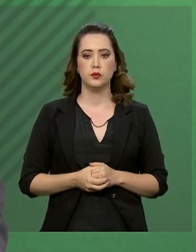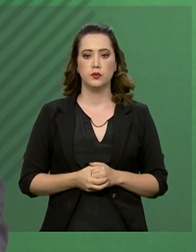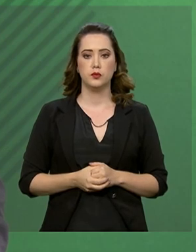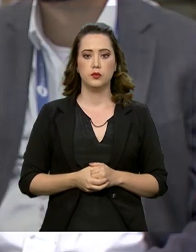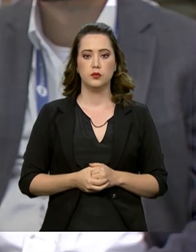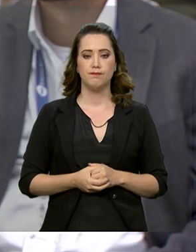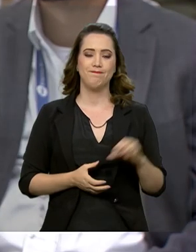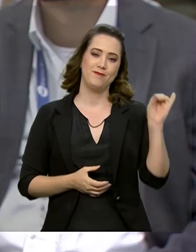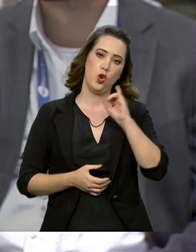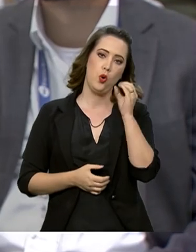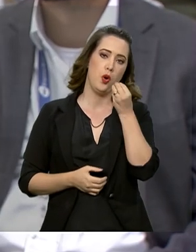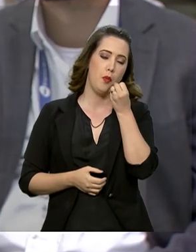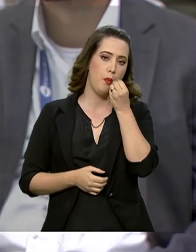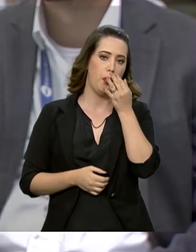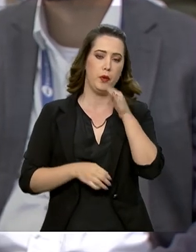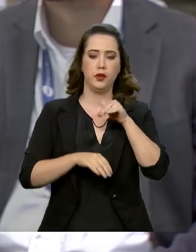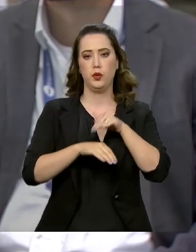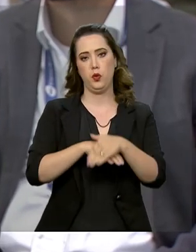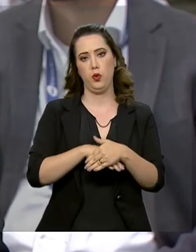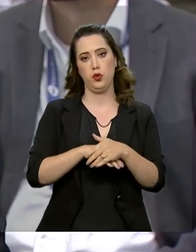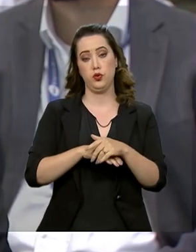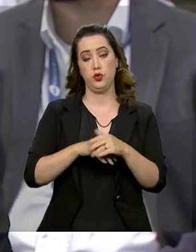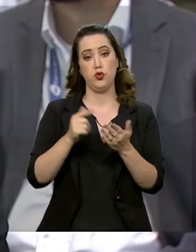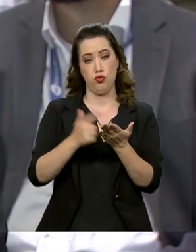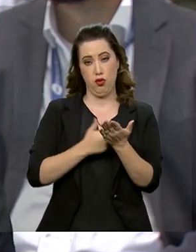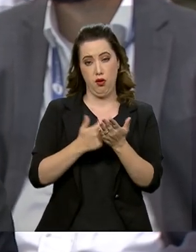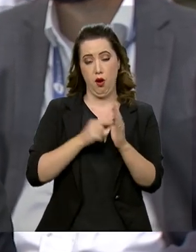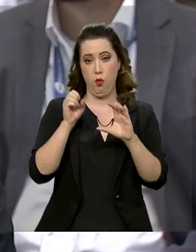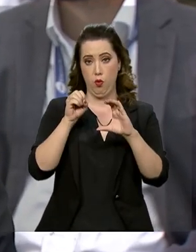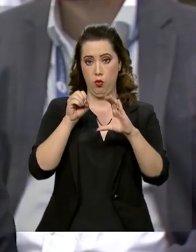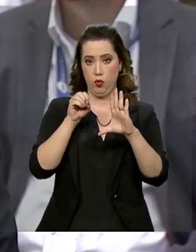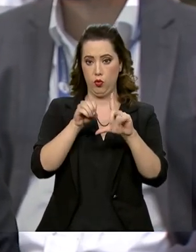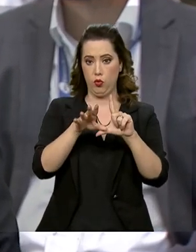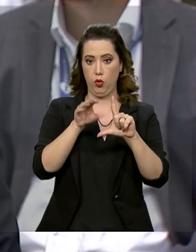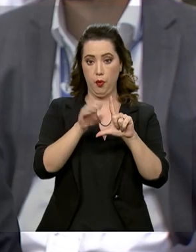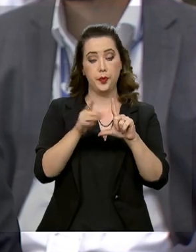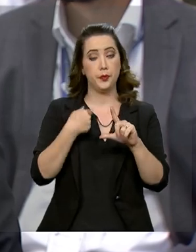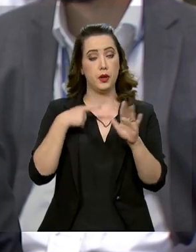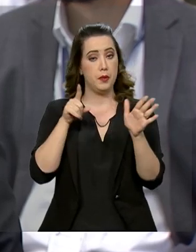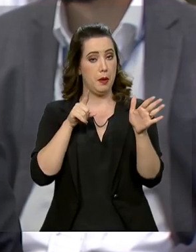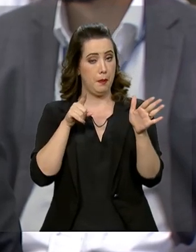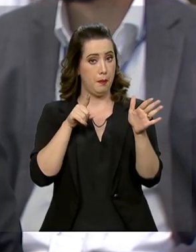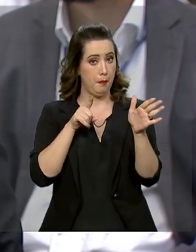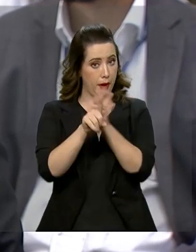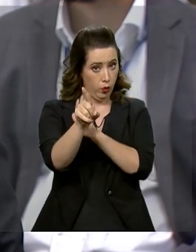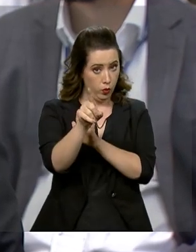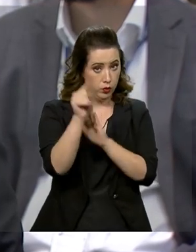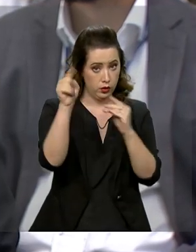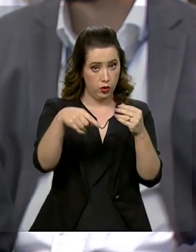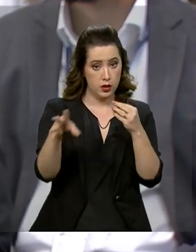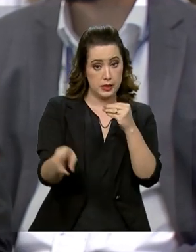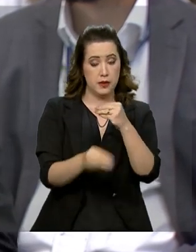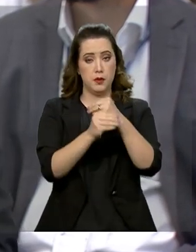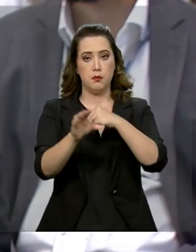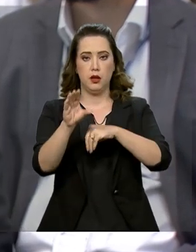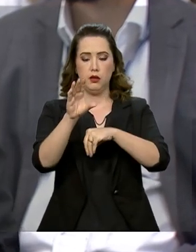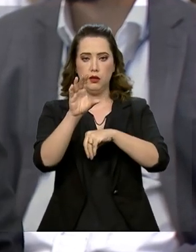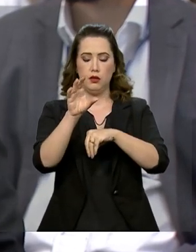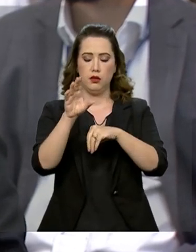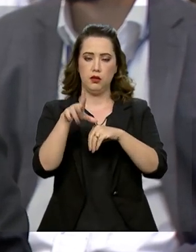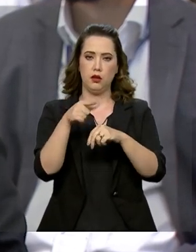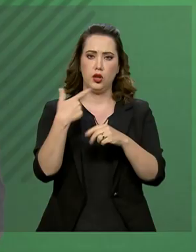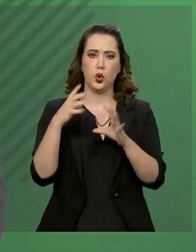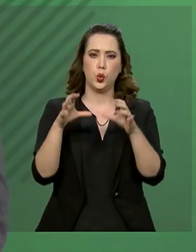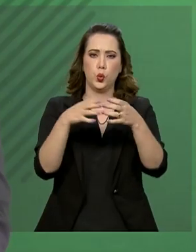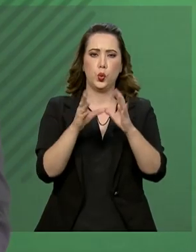Boa noite, Marco Grilo, do Jornal Globo. Tudo bom, Marco? Tudo bem. Minha pergunta é sobre emendas parlamentares. Antes da votação em